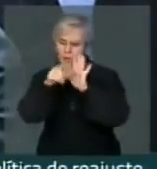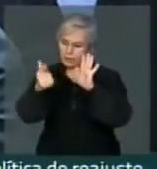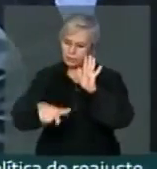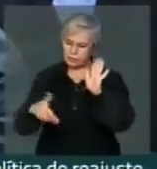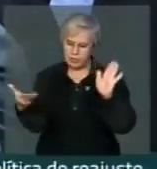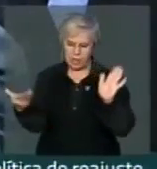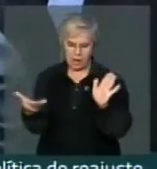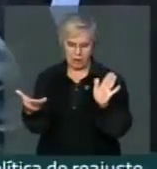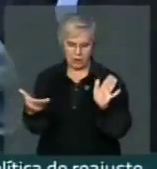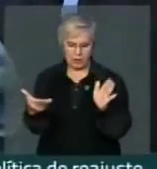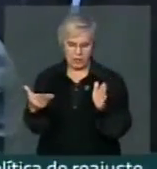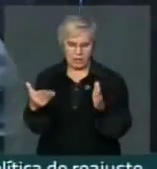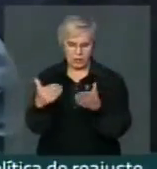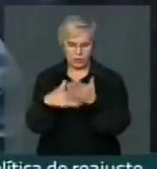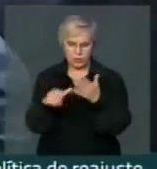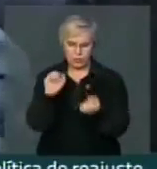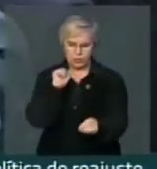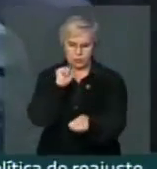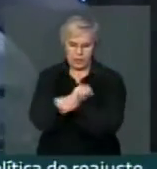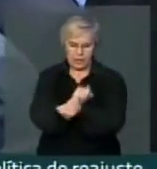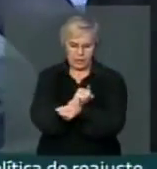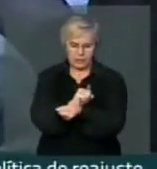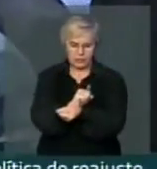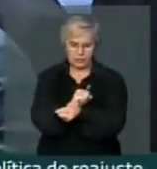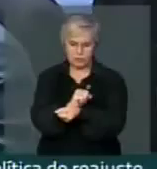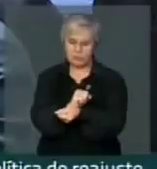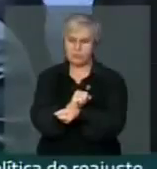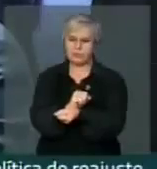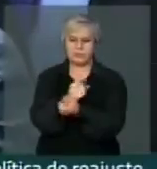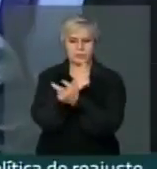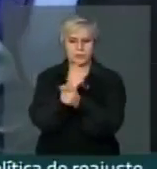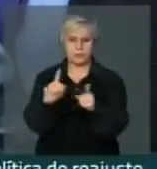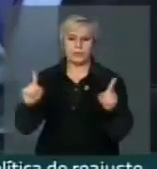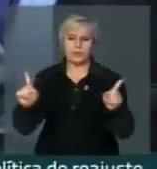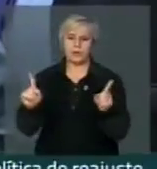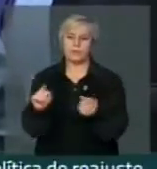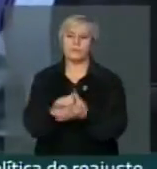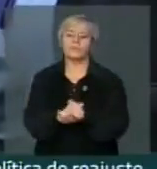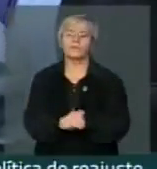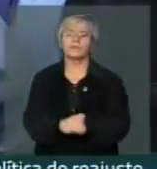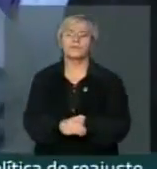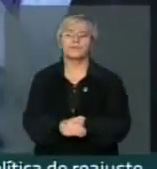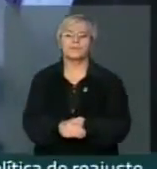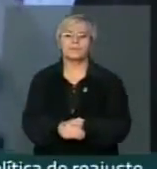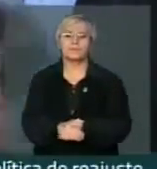esse engessamento que prejudica os trabalhadores, os aposentados e pensionistas, então nem se falhe. Obrigado. Obrigado.